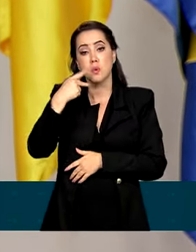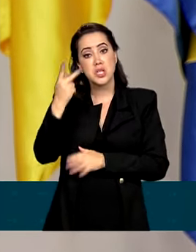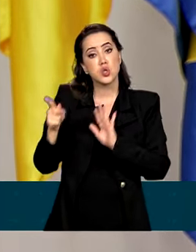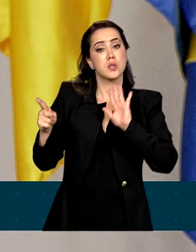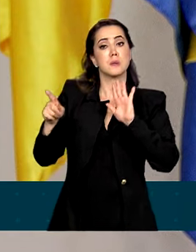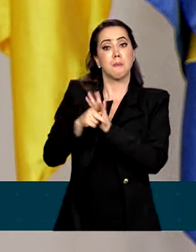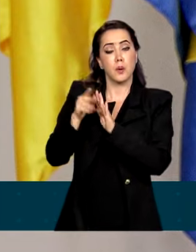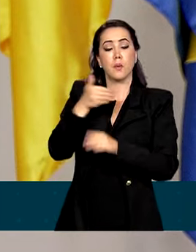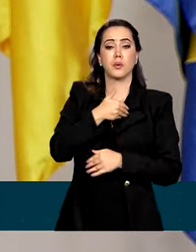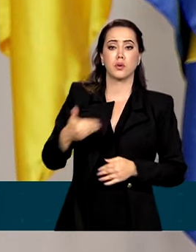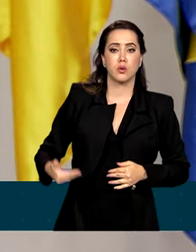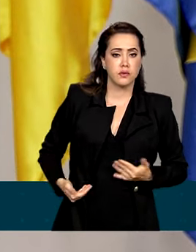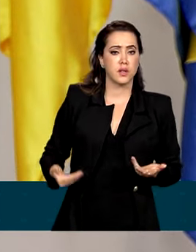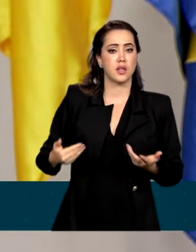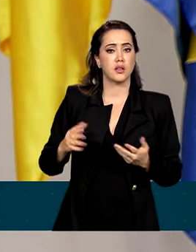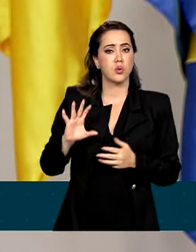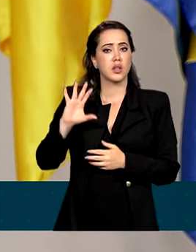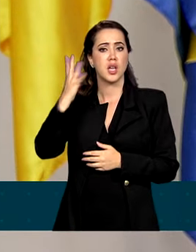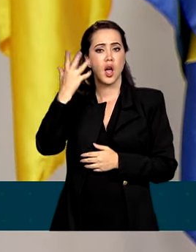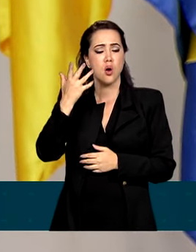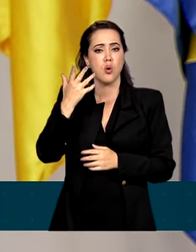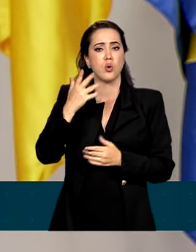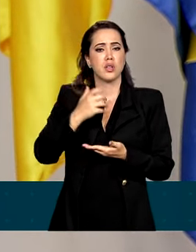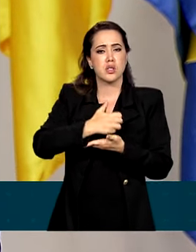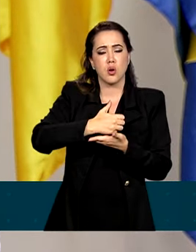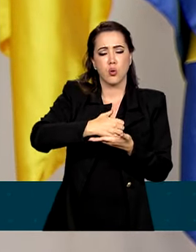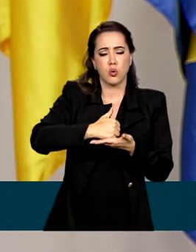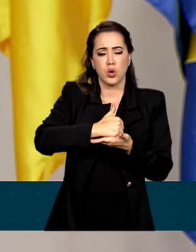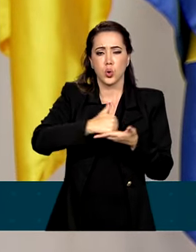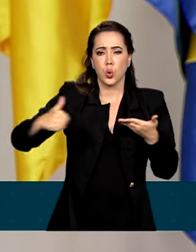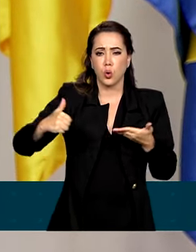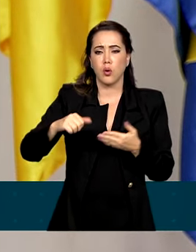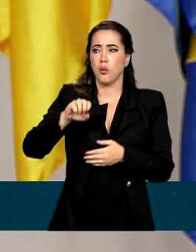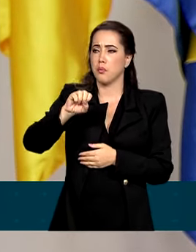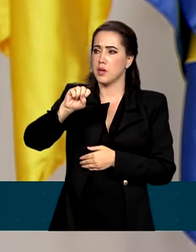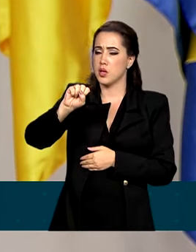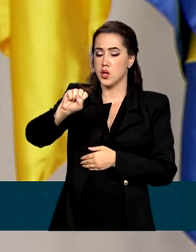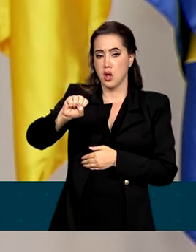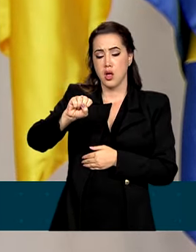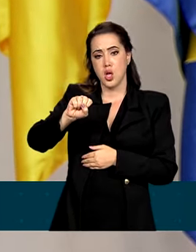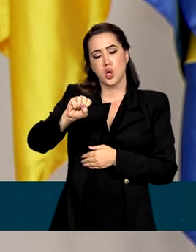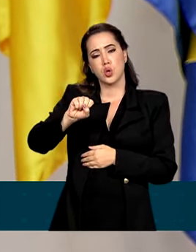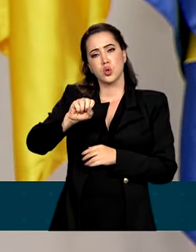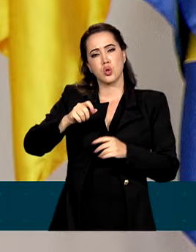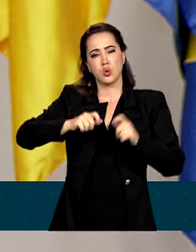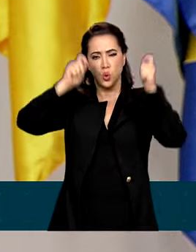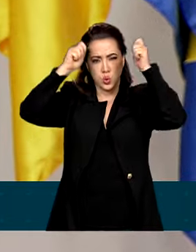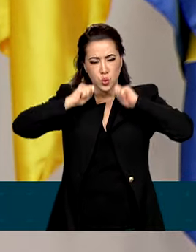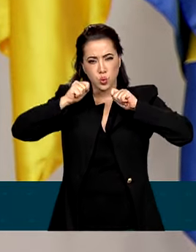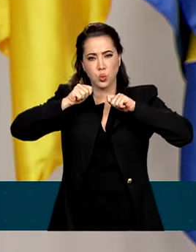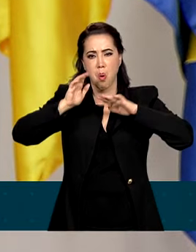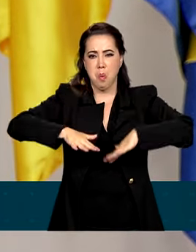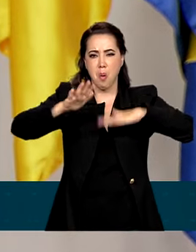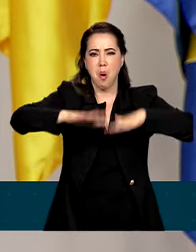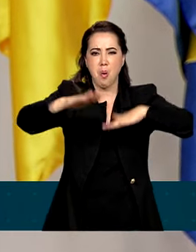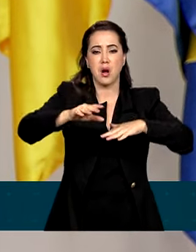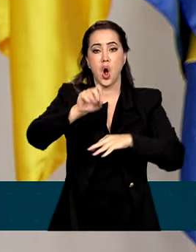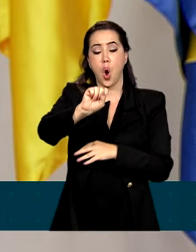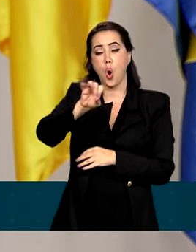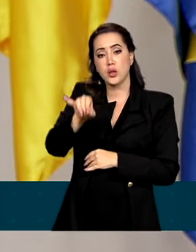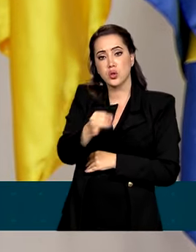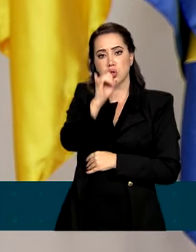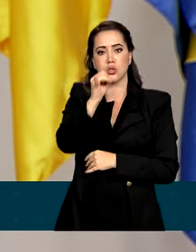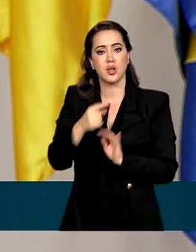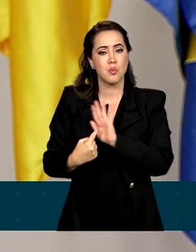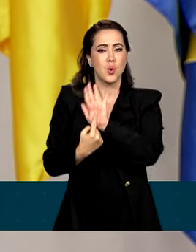Estado, os atos golpistas de 8 de janeiro, contra os poderes constituídos, foram mais uma prova cabal de que o esquecimento